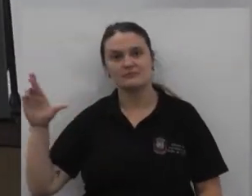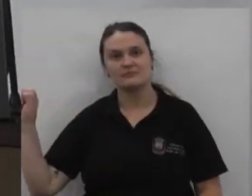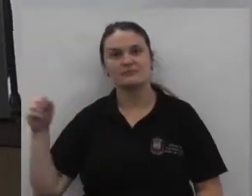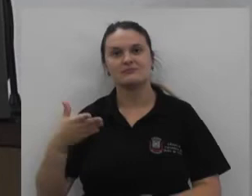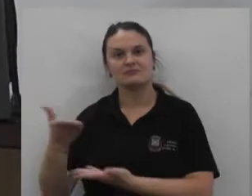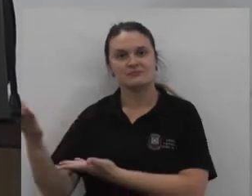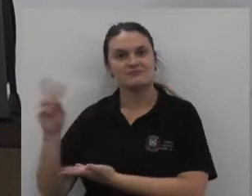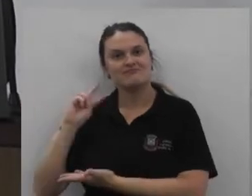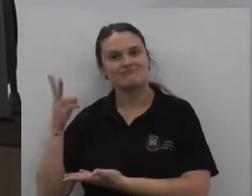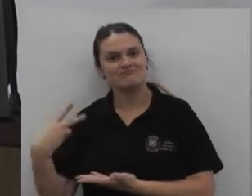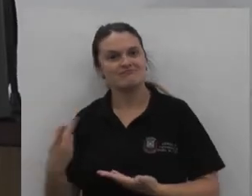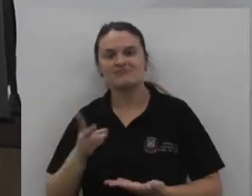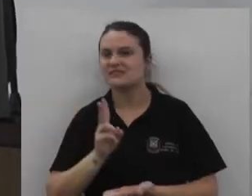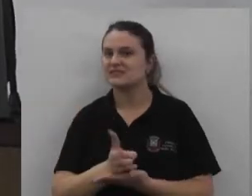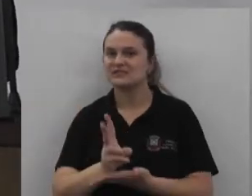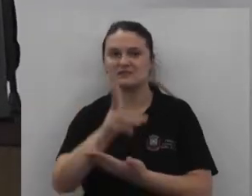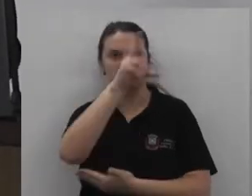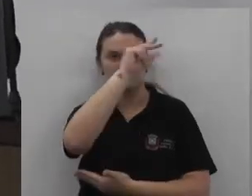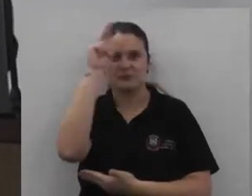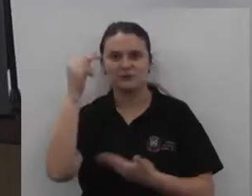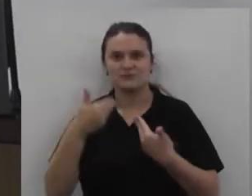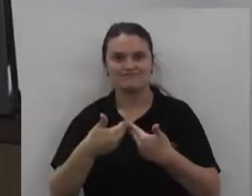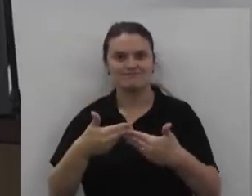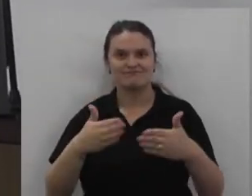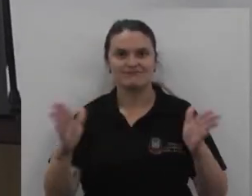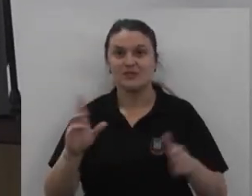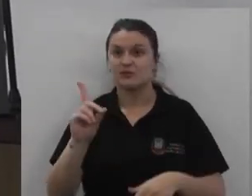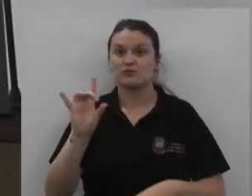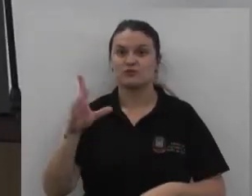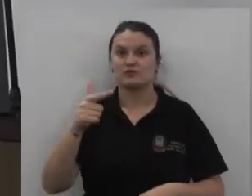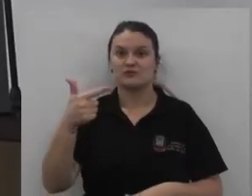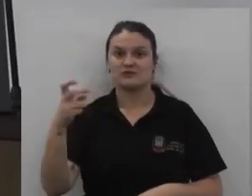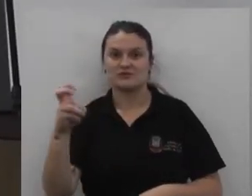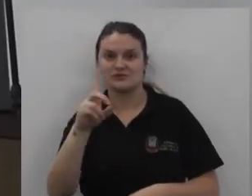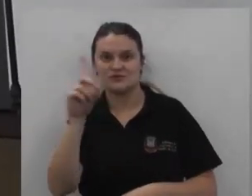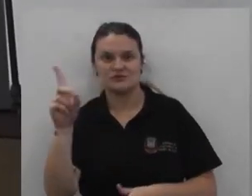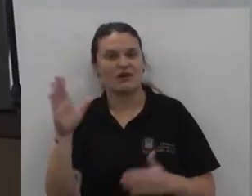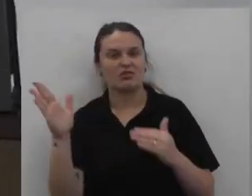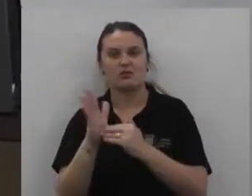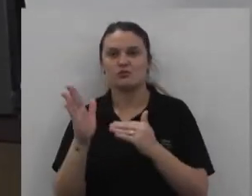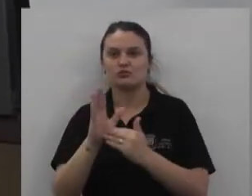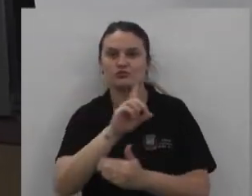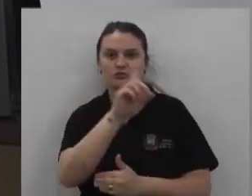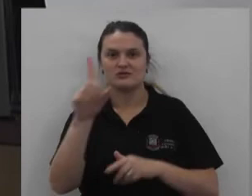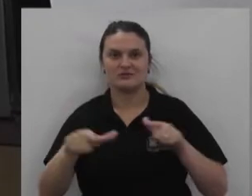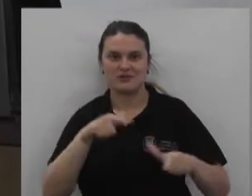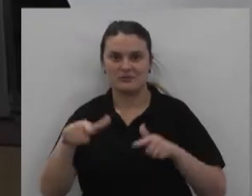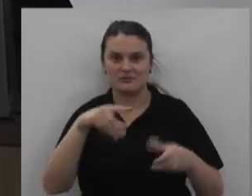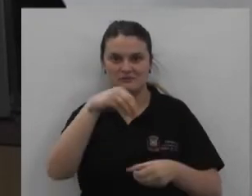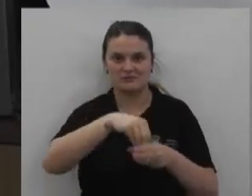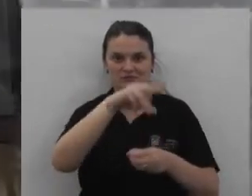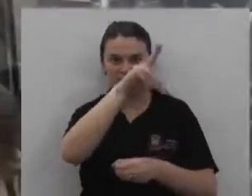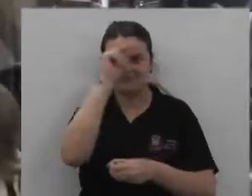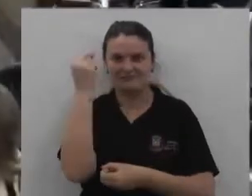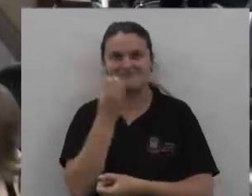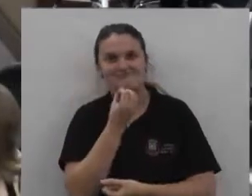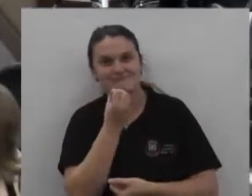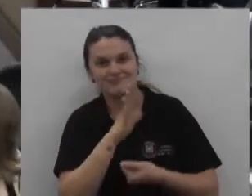E a gente está De portas abertas Não só esses 25 dias Mas até o último dia De nosso mandato Boa noite